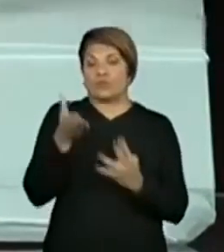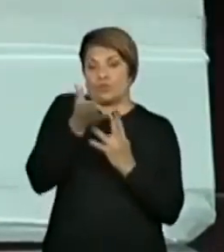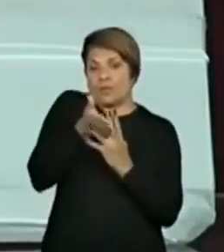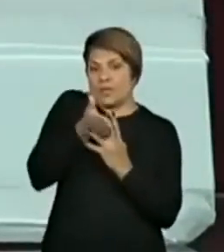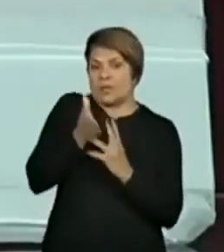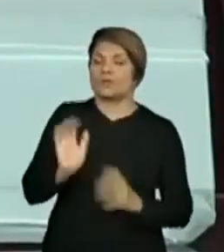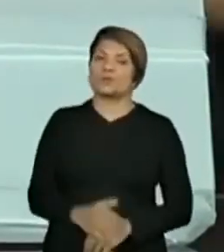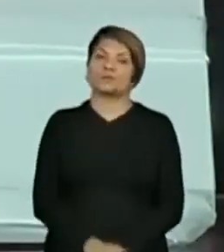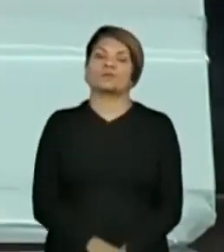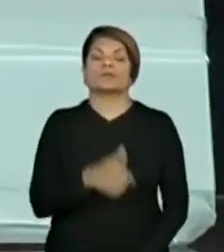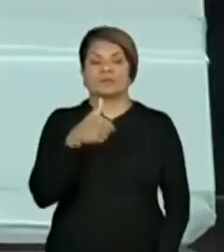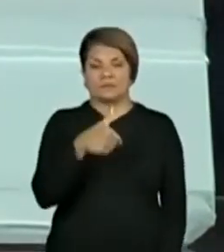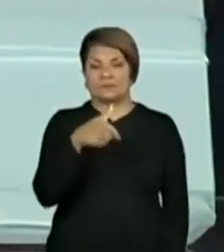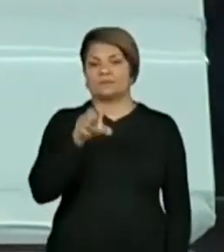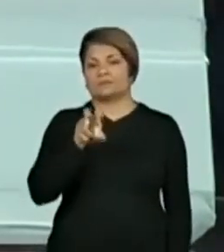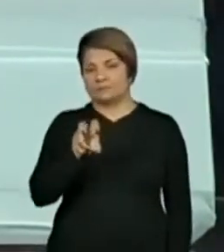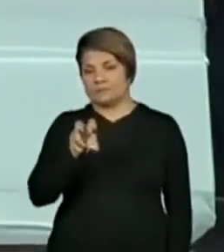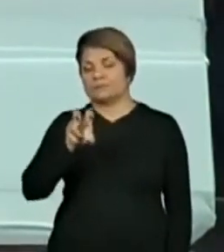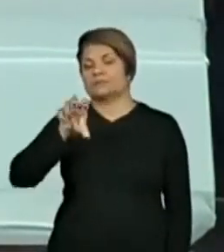Que número formou?